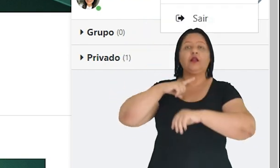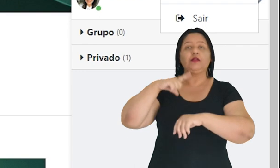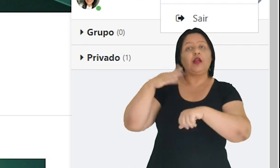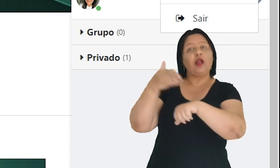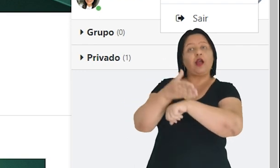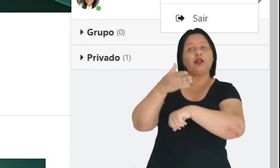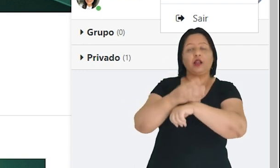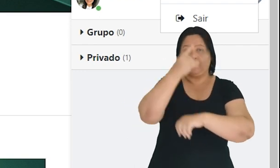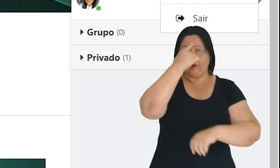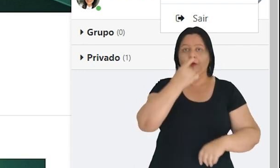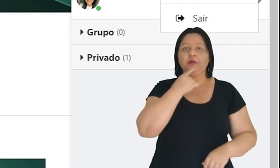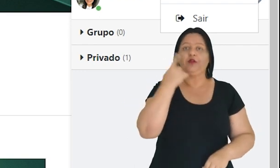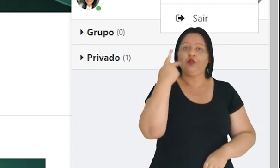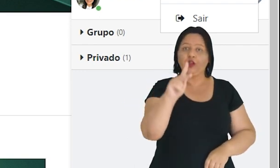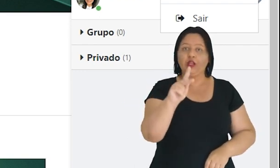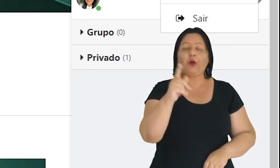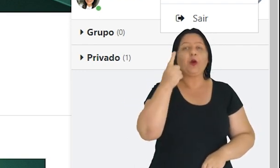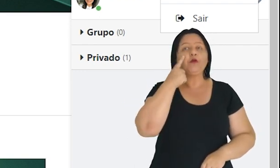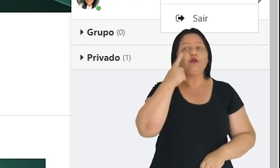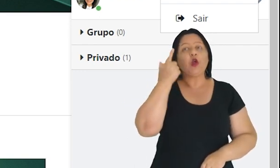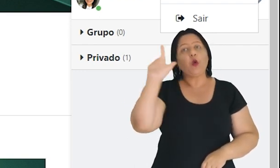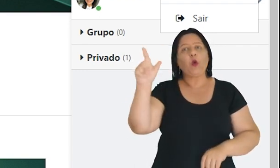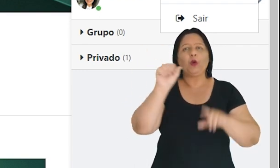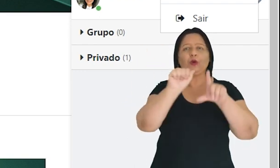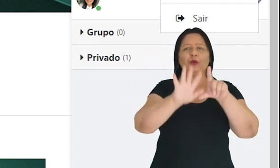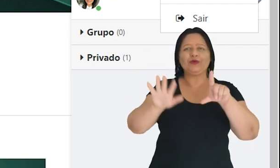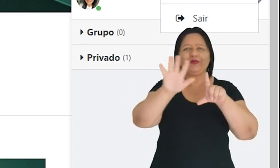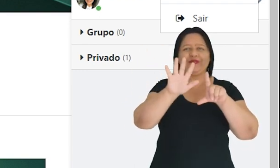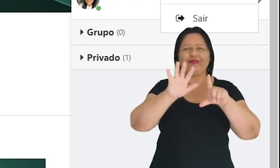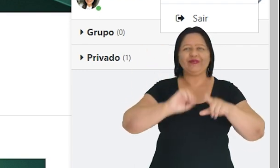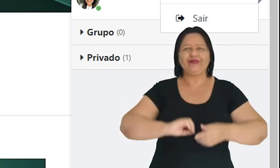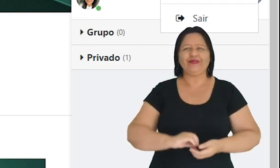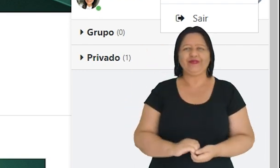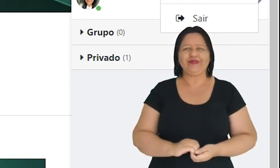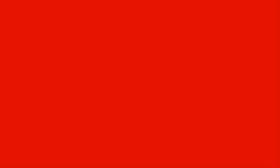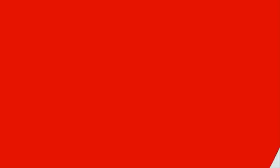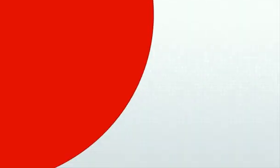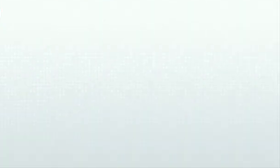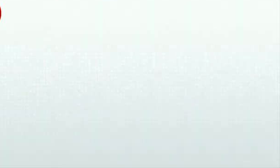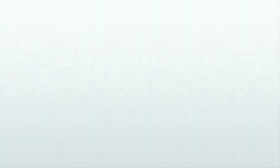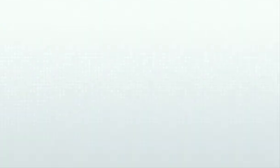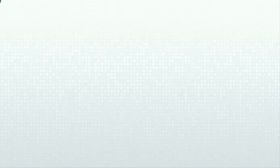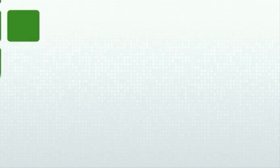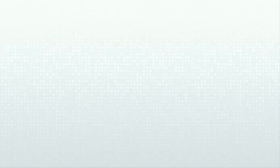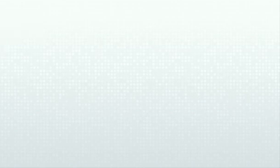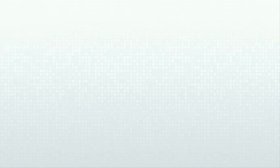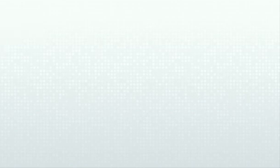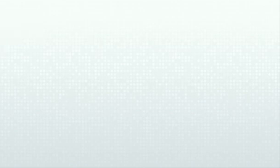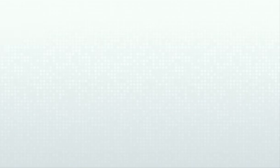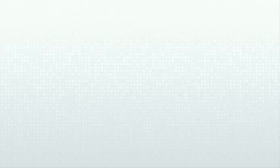o menu de acesso ao seu perfil, que nós vamos ver em outro tutorial. por fim,